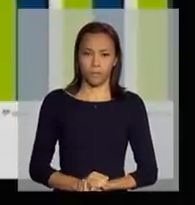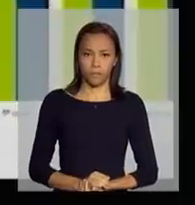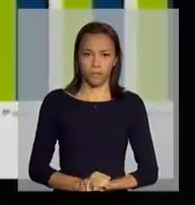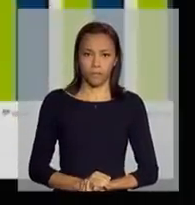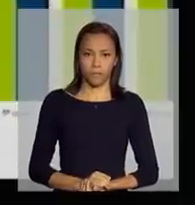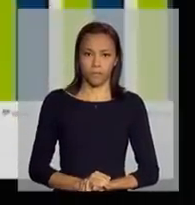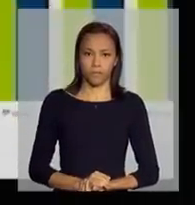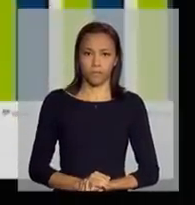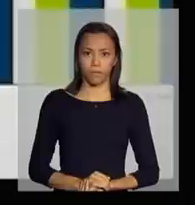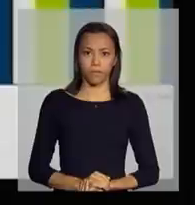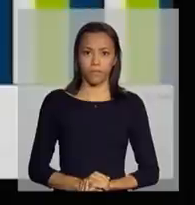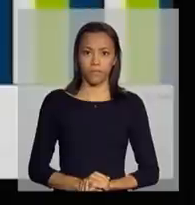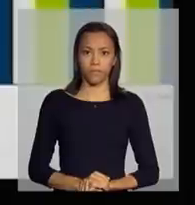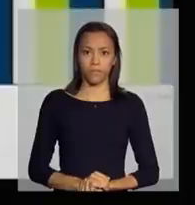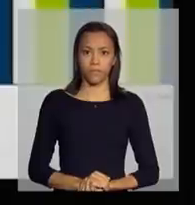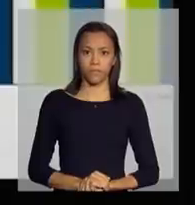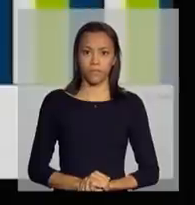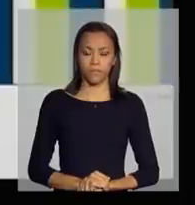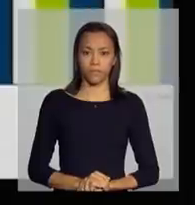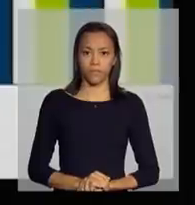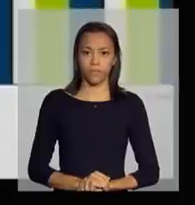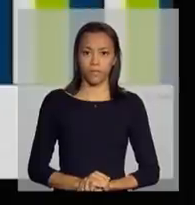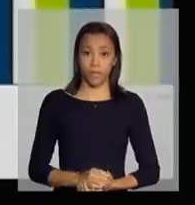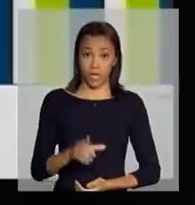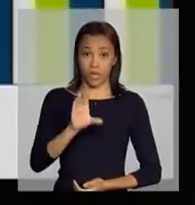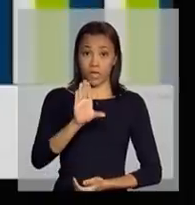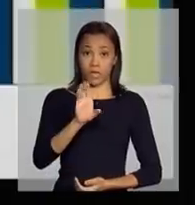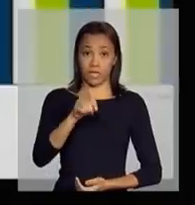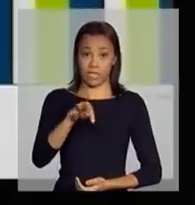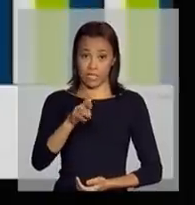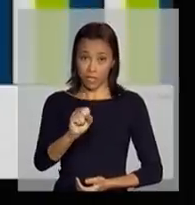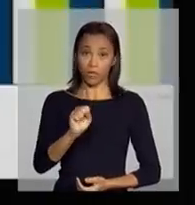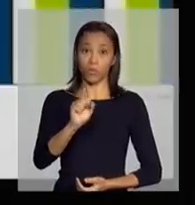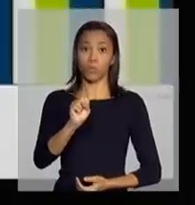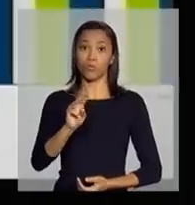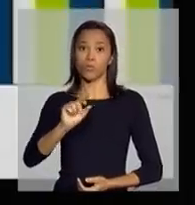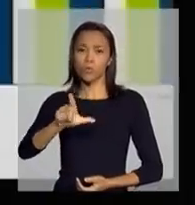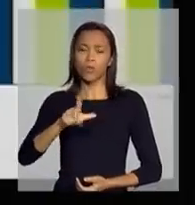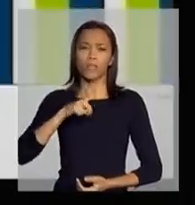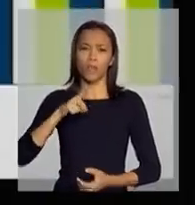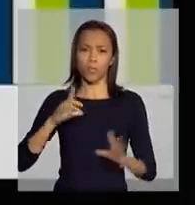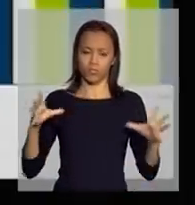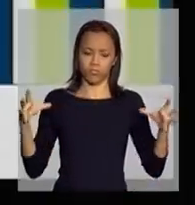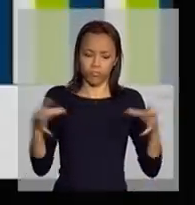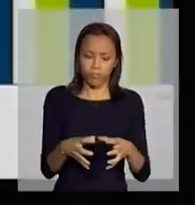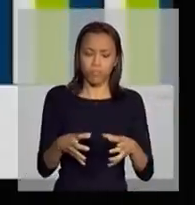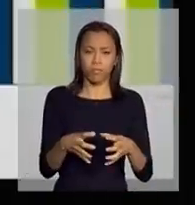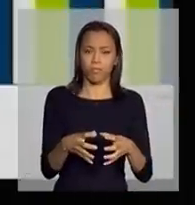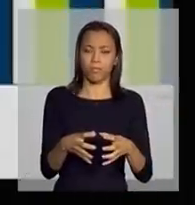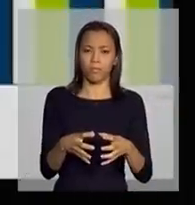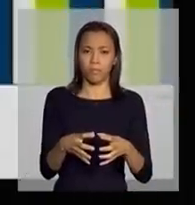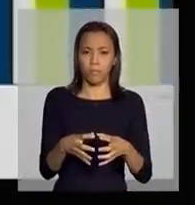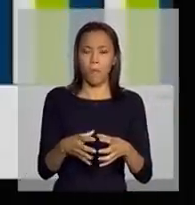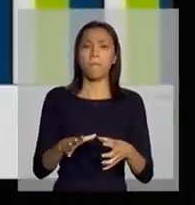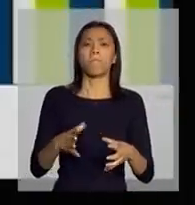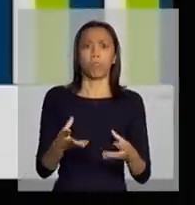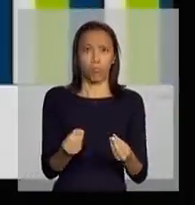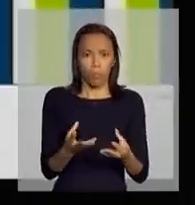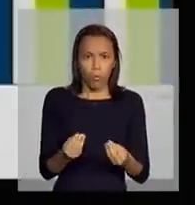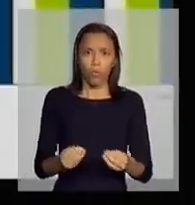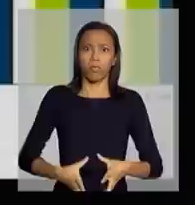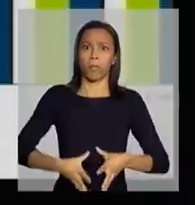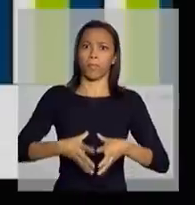Desculpa, vou pegar o Centro-Sul aqui. Aqui, Centro-Sul, nós temos uma concentração bastante